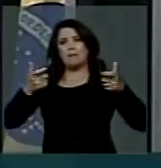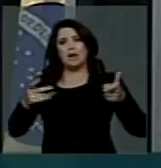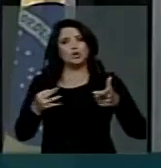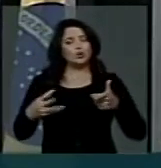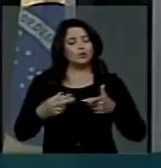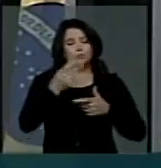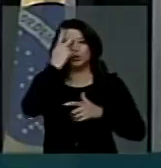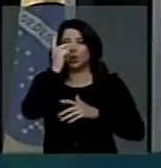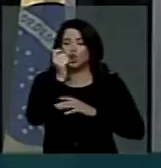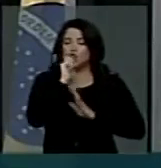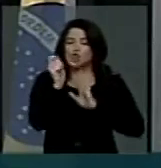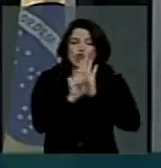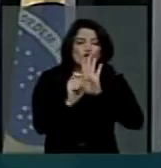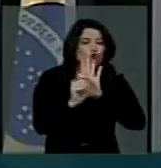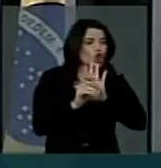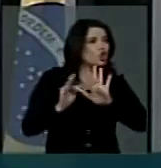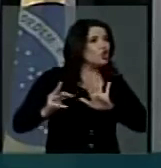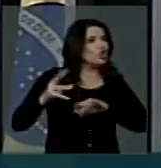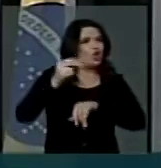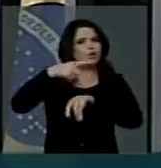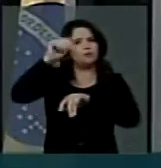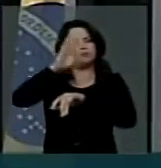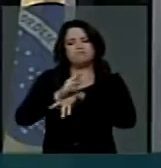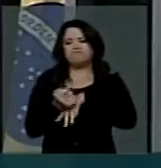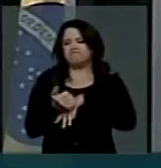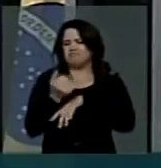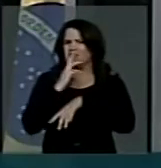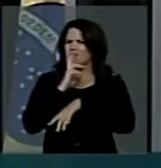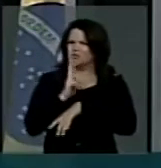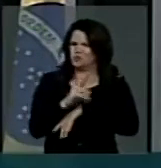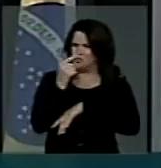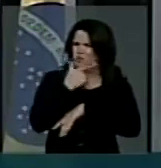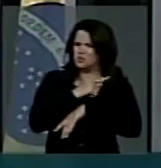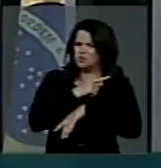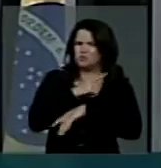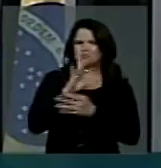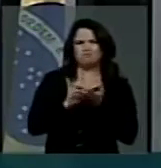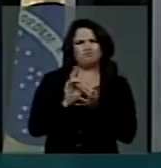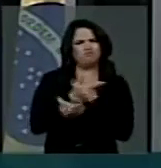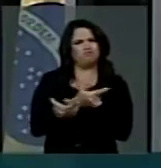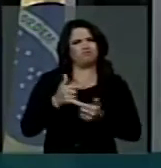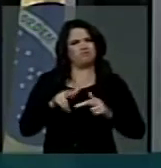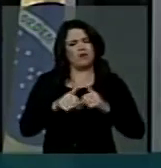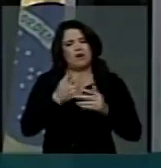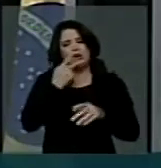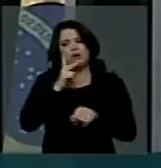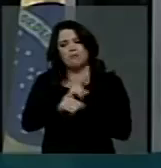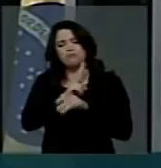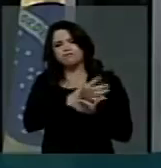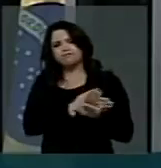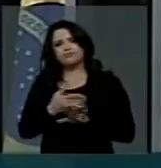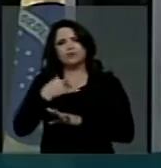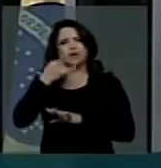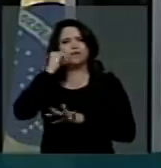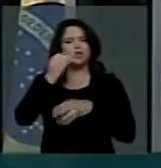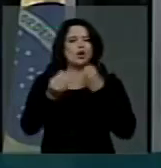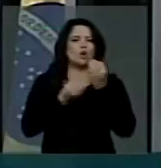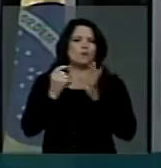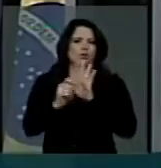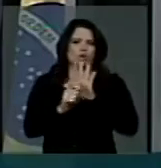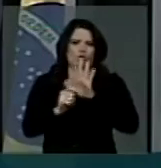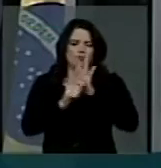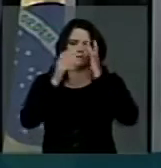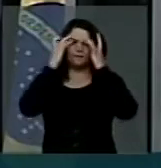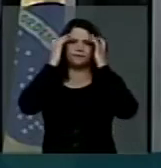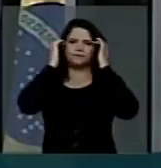do consumo de drogas no país inteiro, e os poucos resultados obtidos das ações de prevenção ao uso da droga.